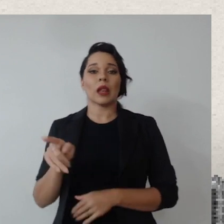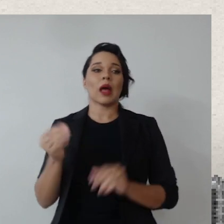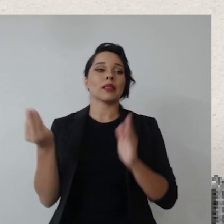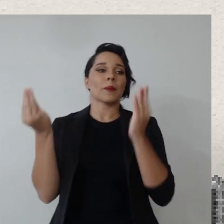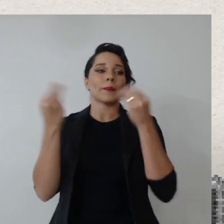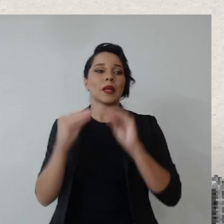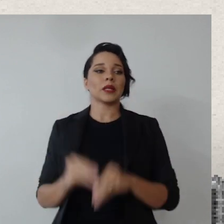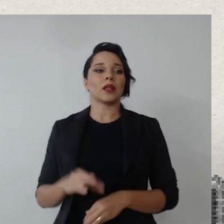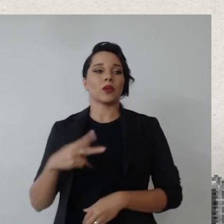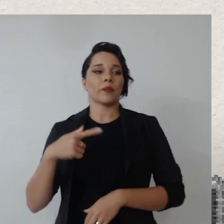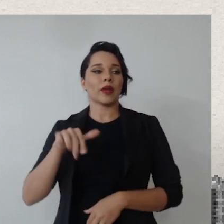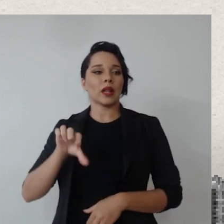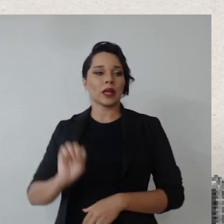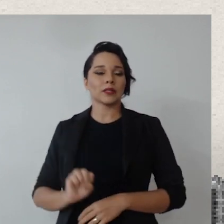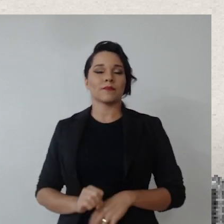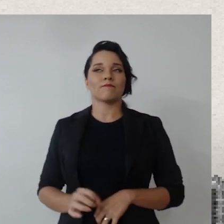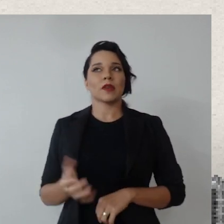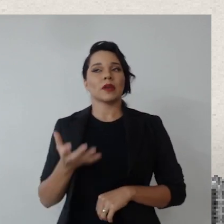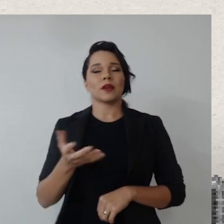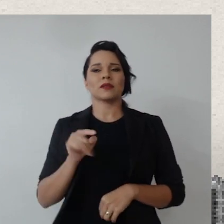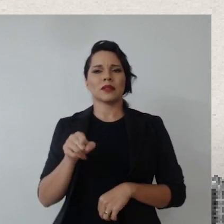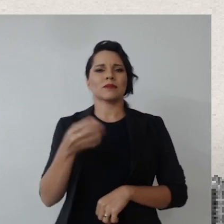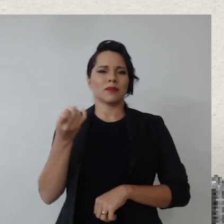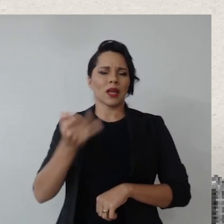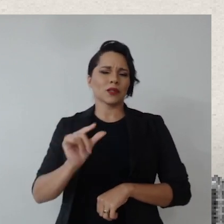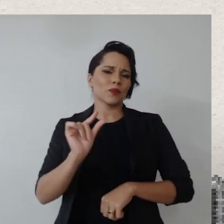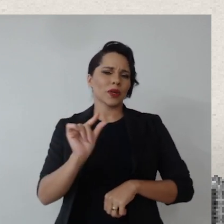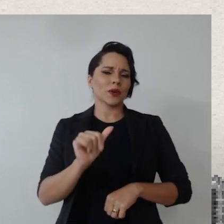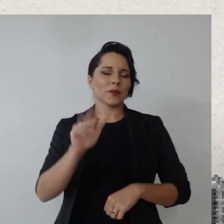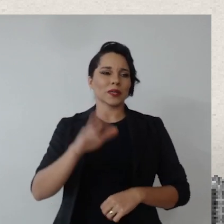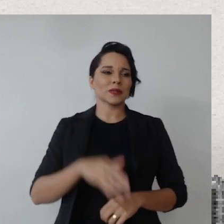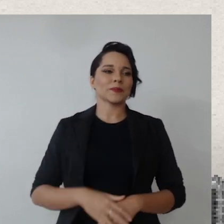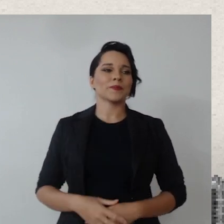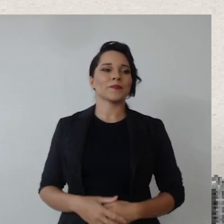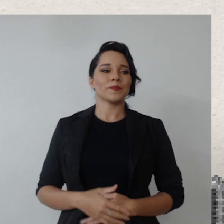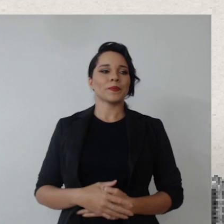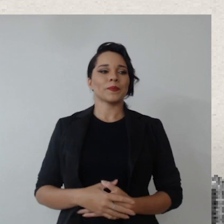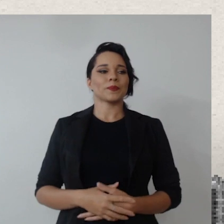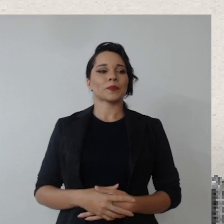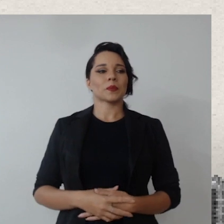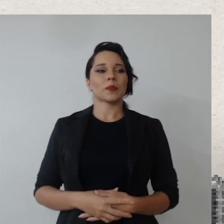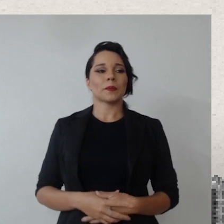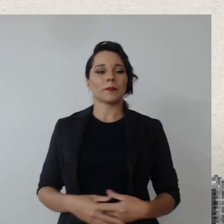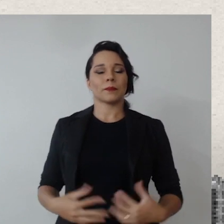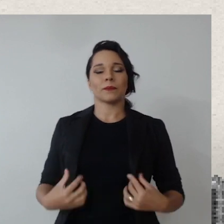lá naquela planilha do PLS, então eu gostaria que vocês falassem um pouquinho sobre isso.